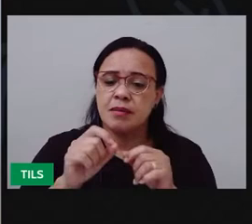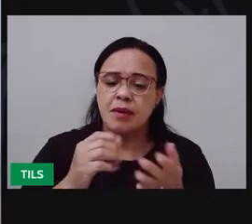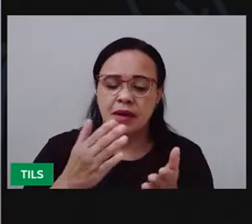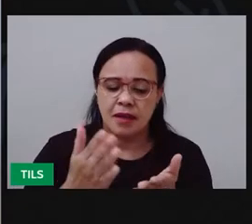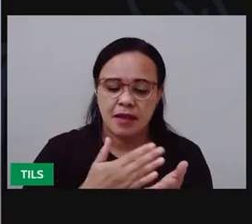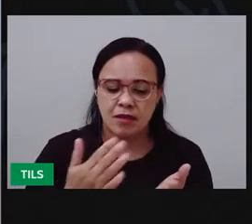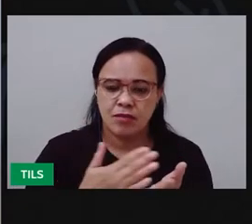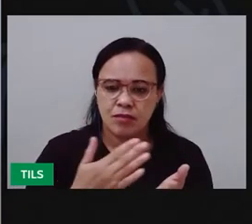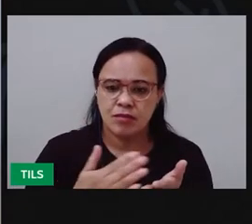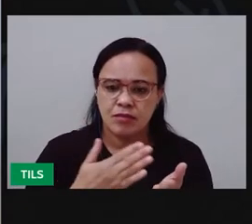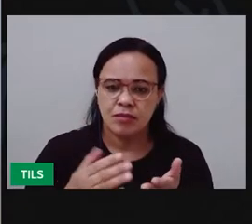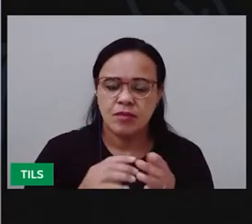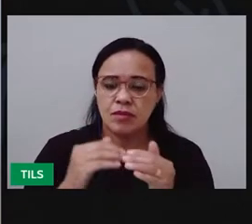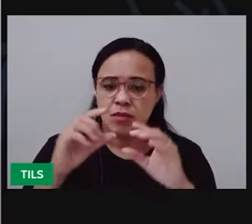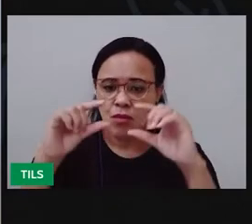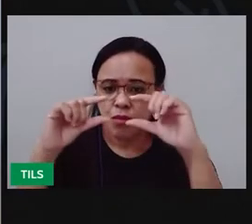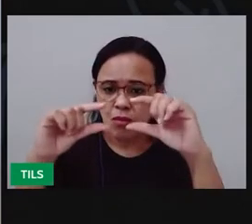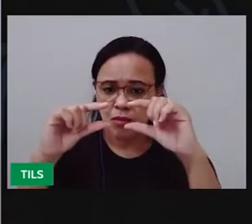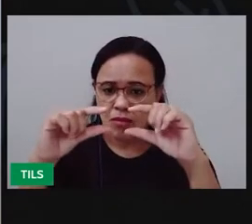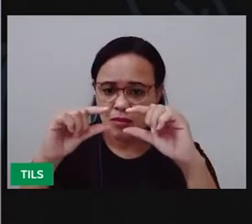essa estrofa que diz assim